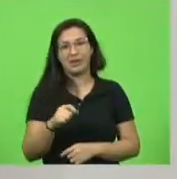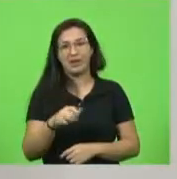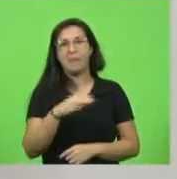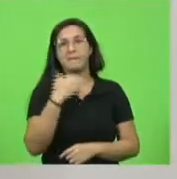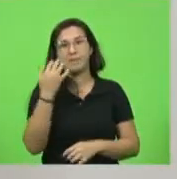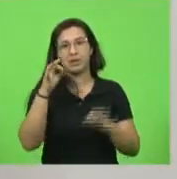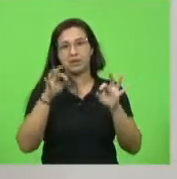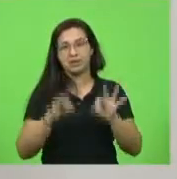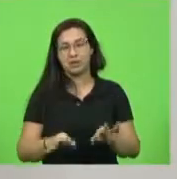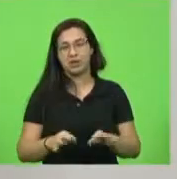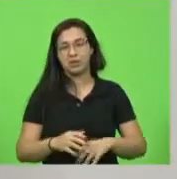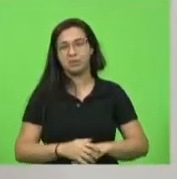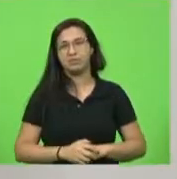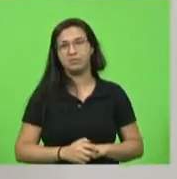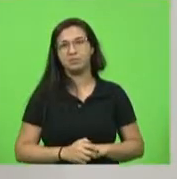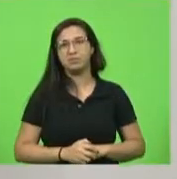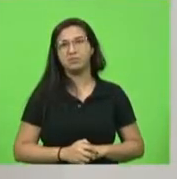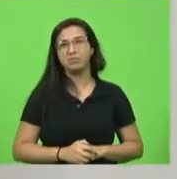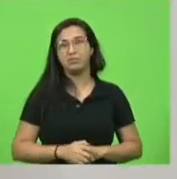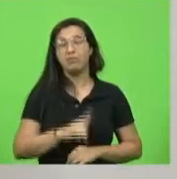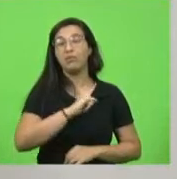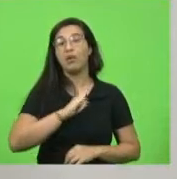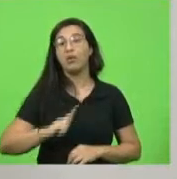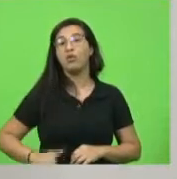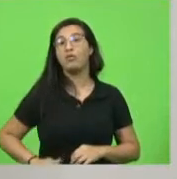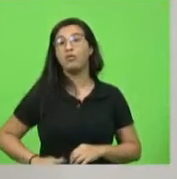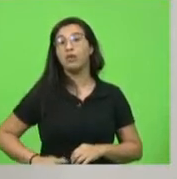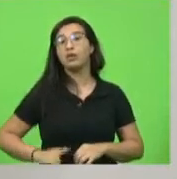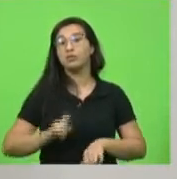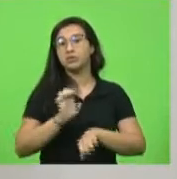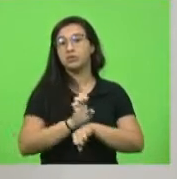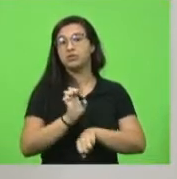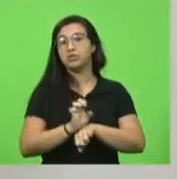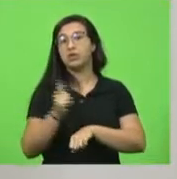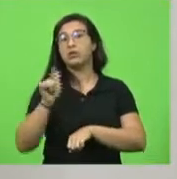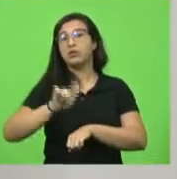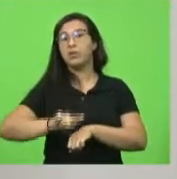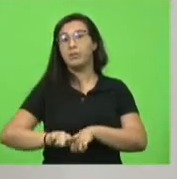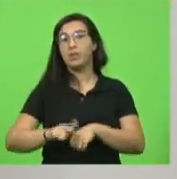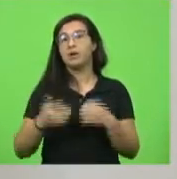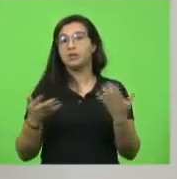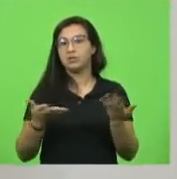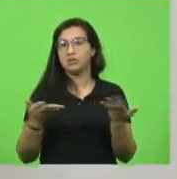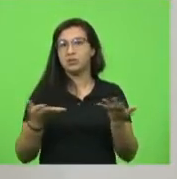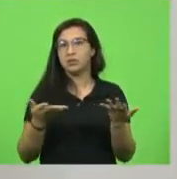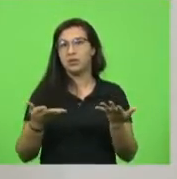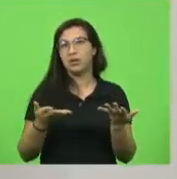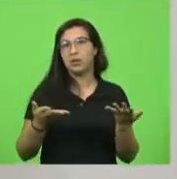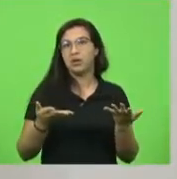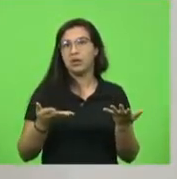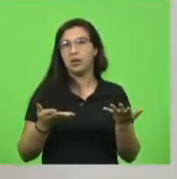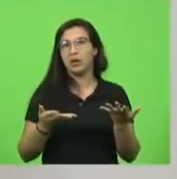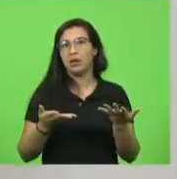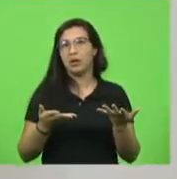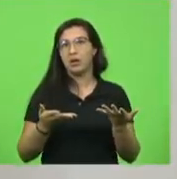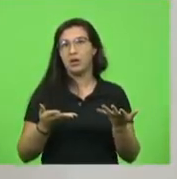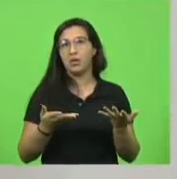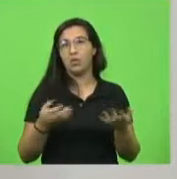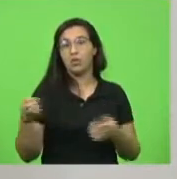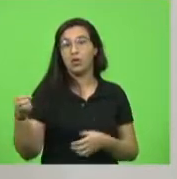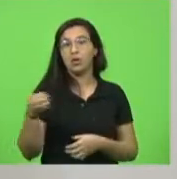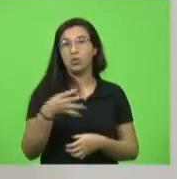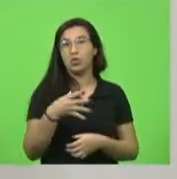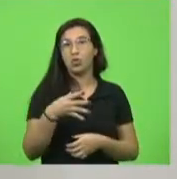complementar, o governo do Estado também vai providenciar agora um novo